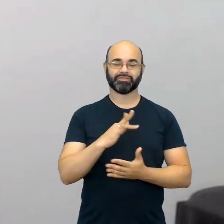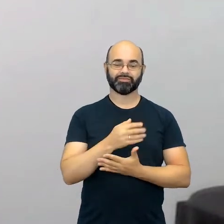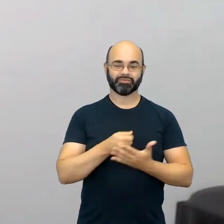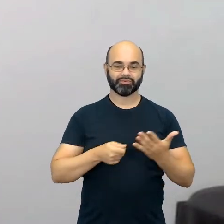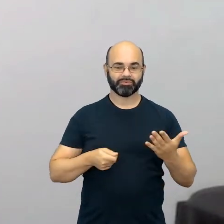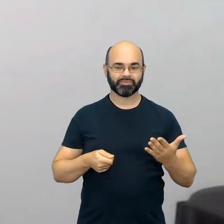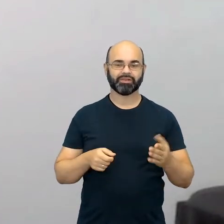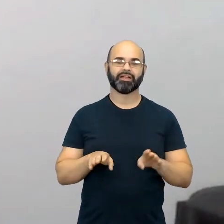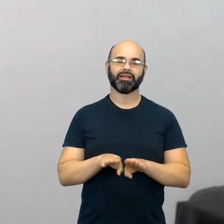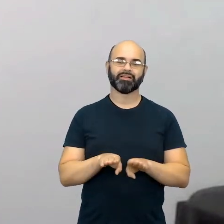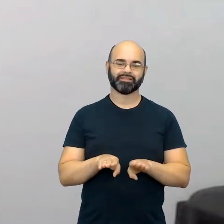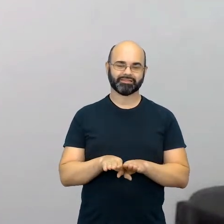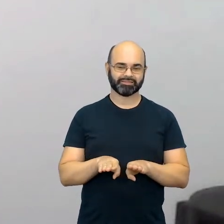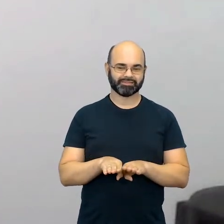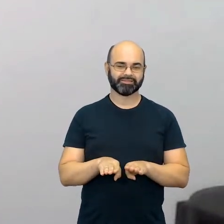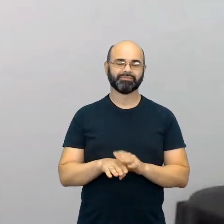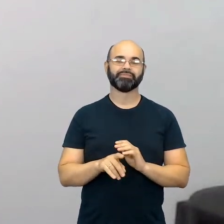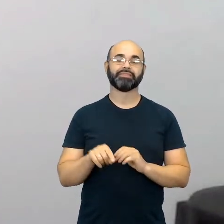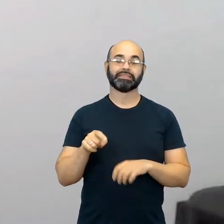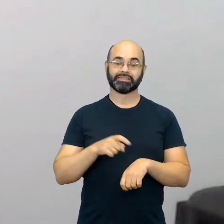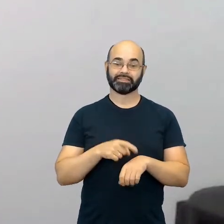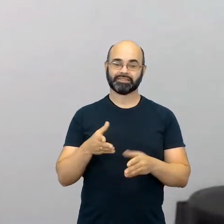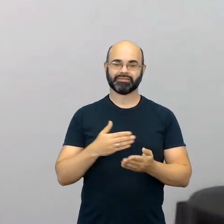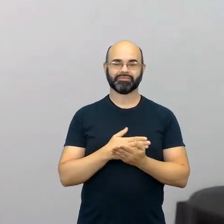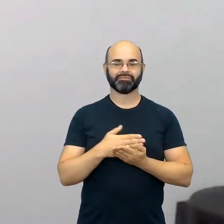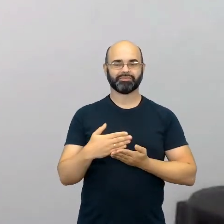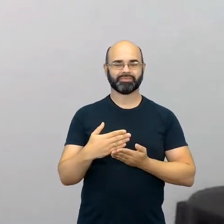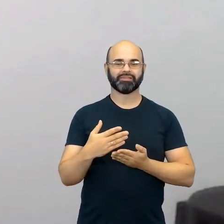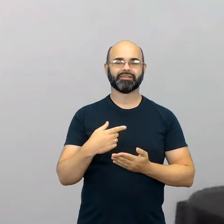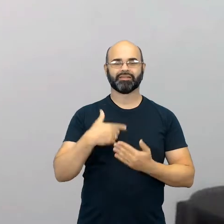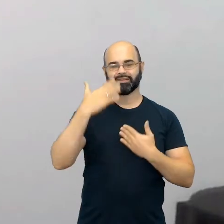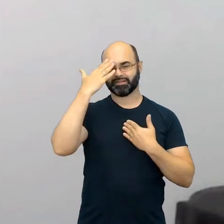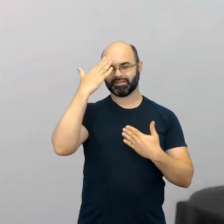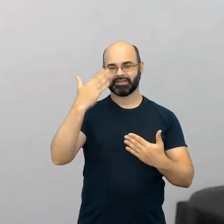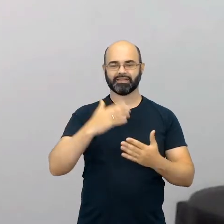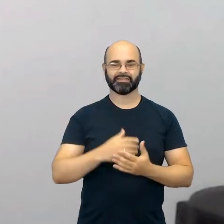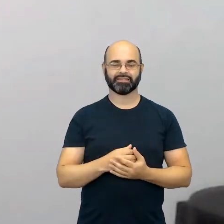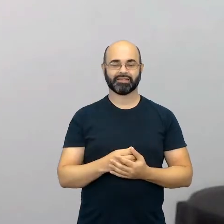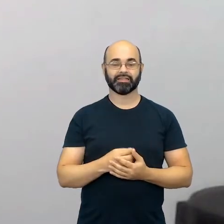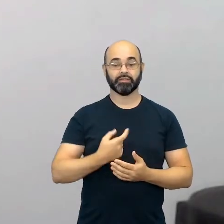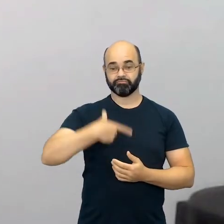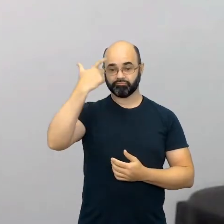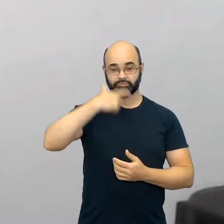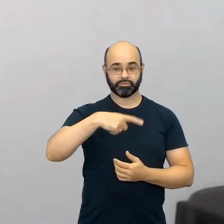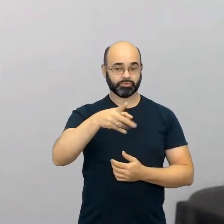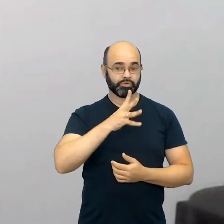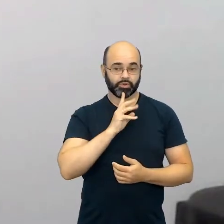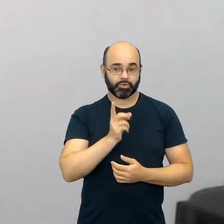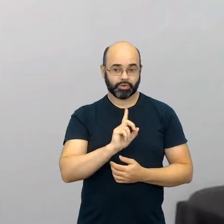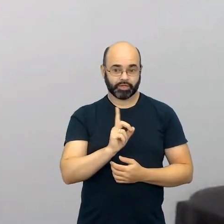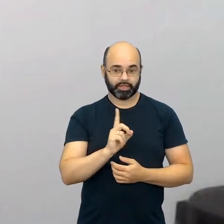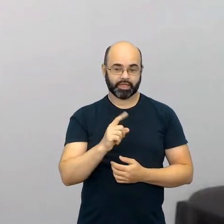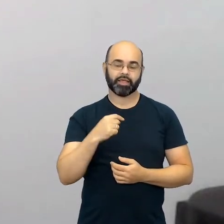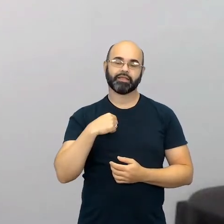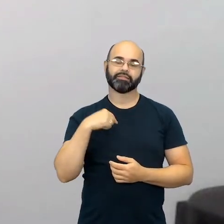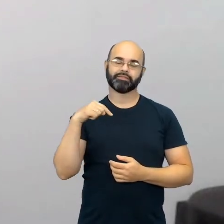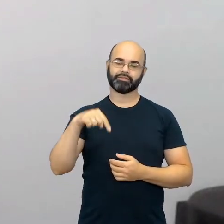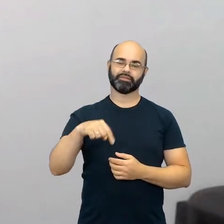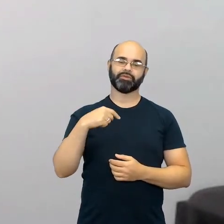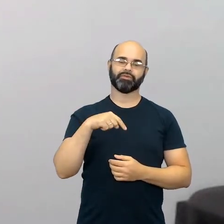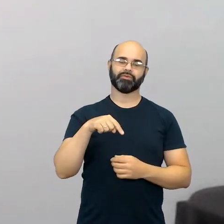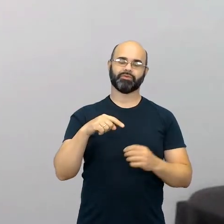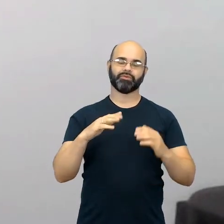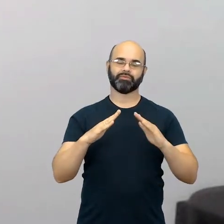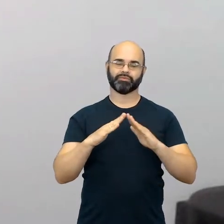então eu aproveito esse momento inicial para agradecer. Para quem não me conhece, eu sou professora da rede, atuo como